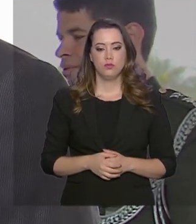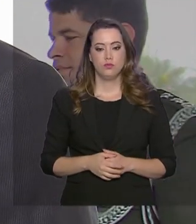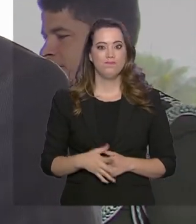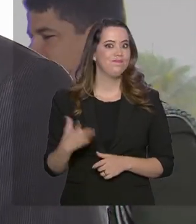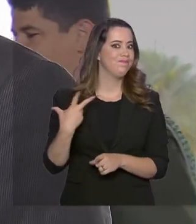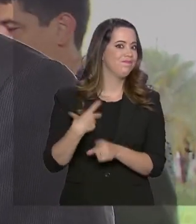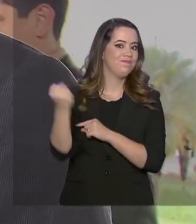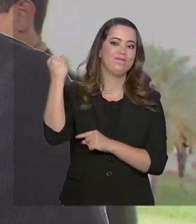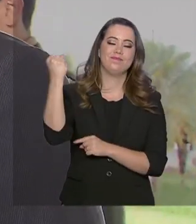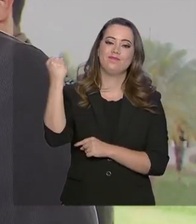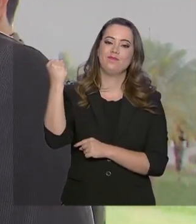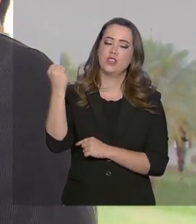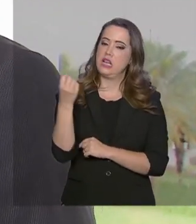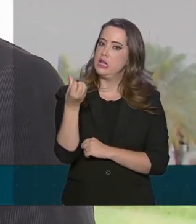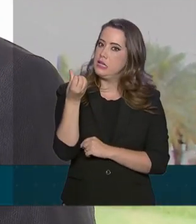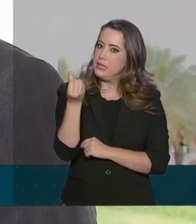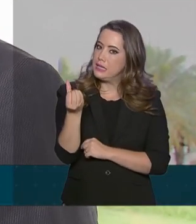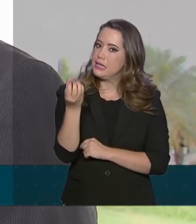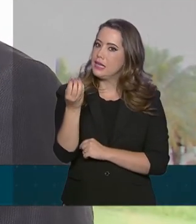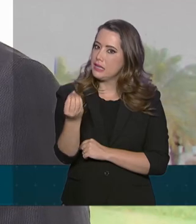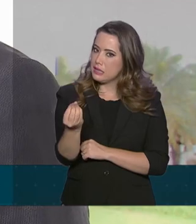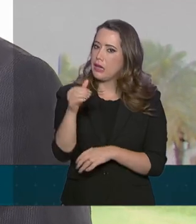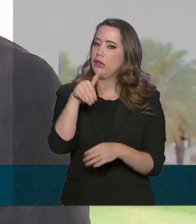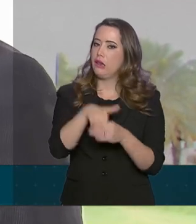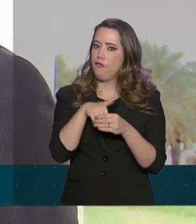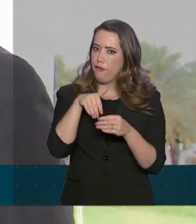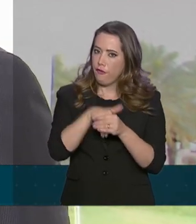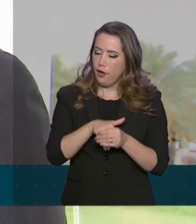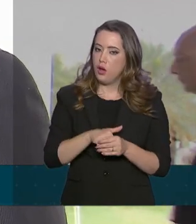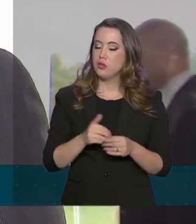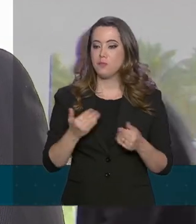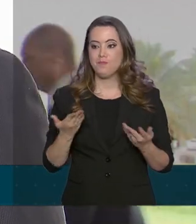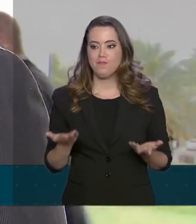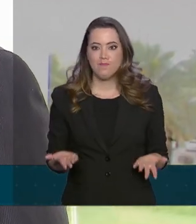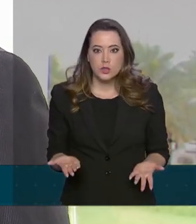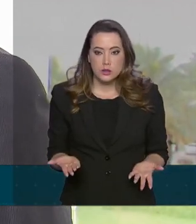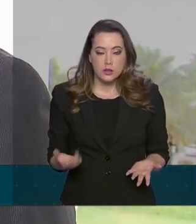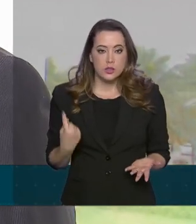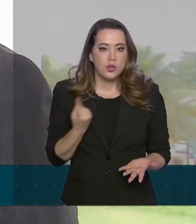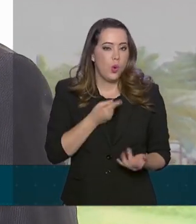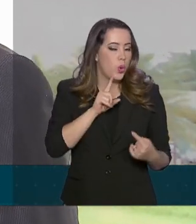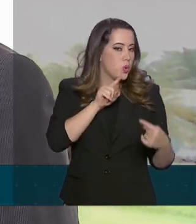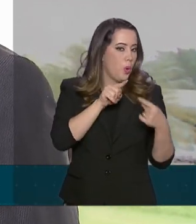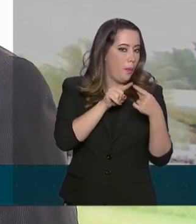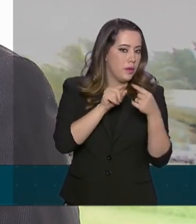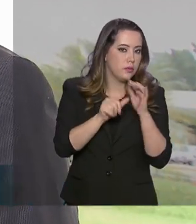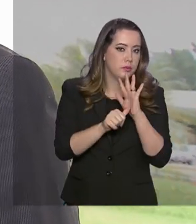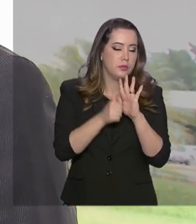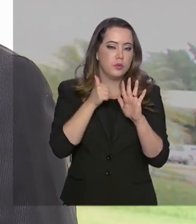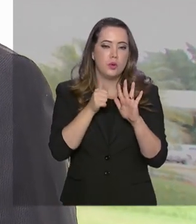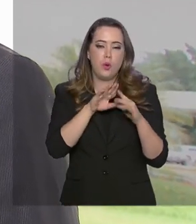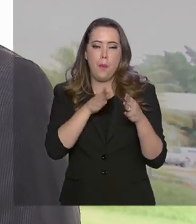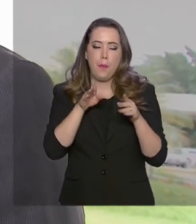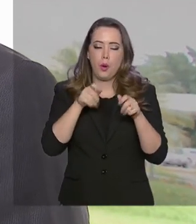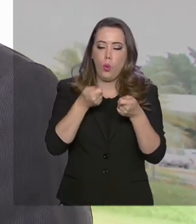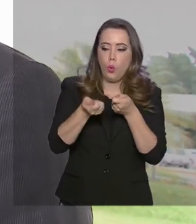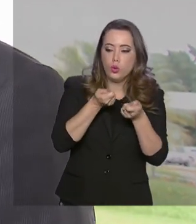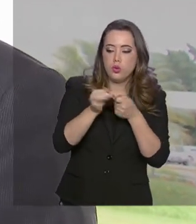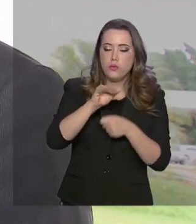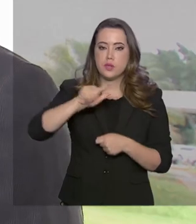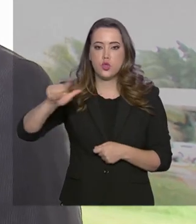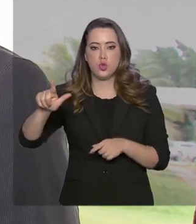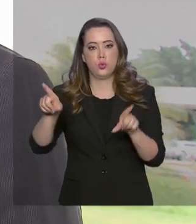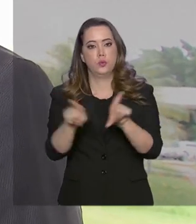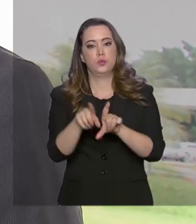Uma vitória com 60 votos a favor. Então, aquilo que era o nosso objetivo número um para buscar o equilíbrio fiscal,